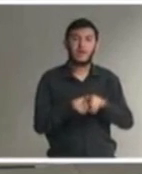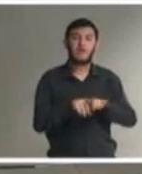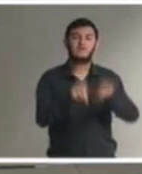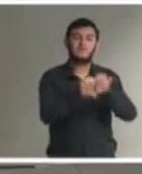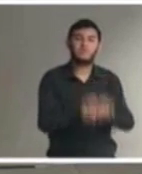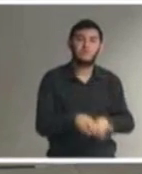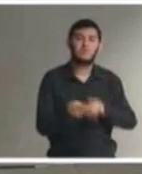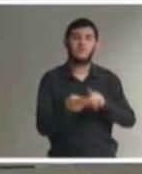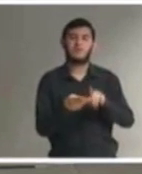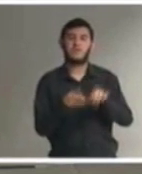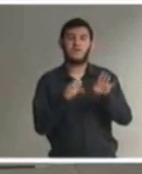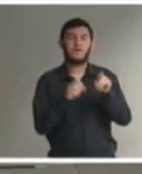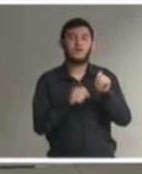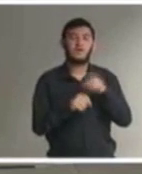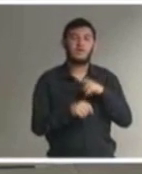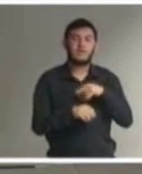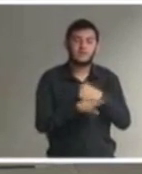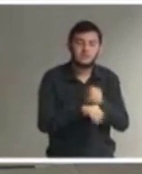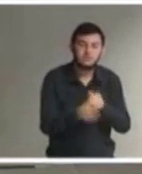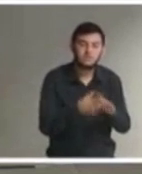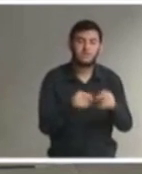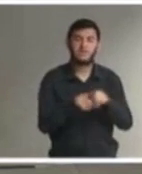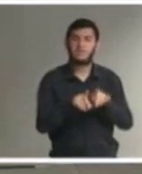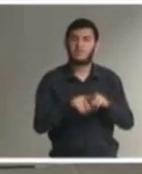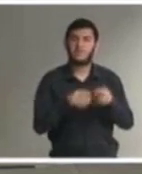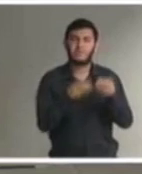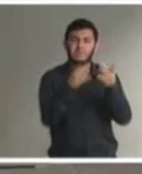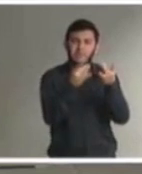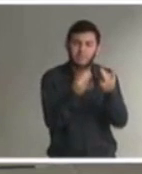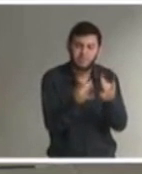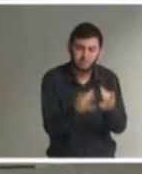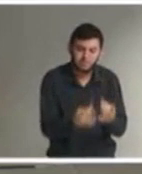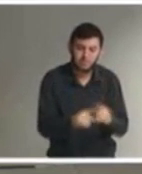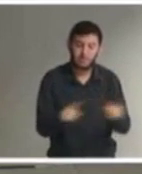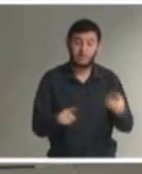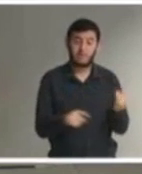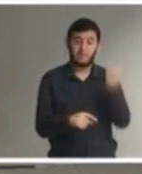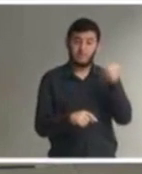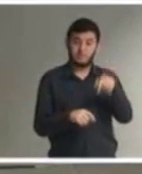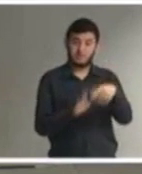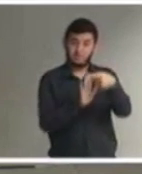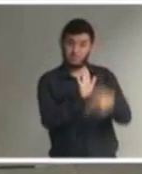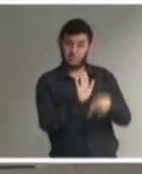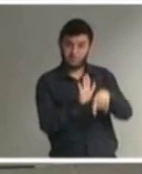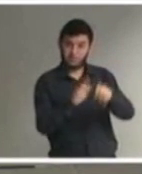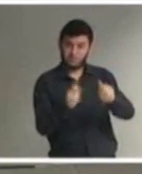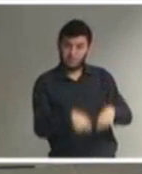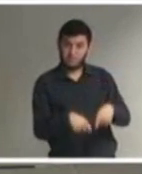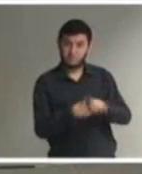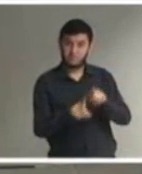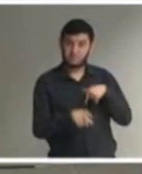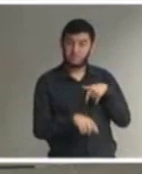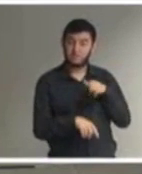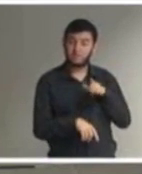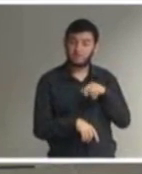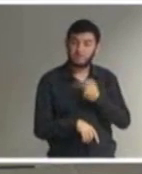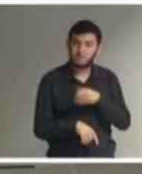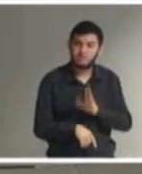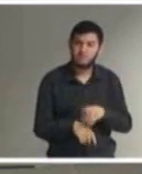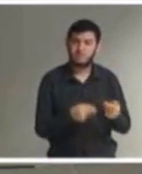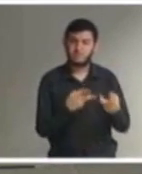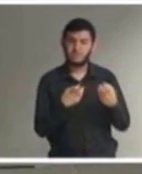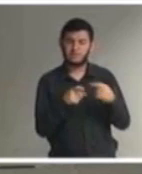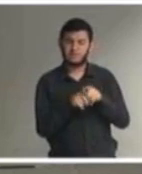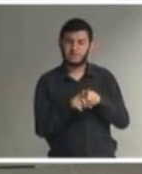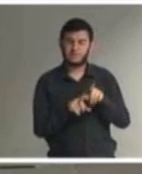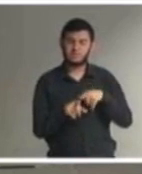pedagógicas então é importantíssimo que esse licenciamento seja feito já considerando todas as